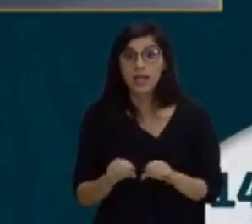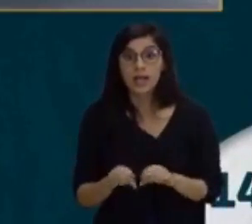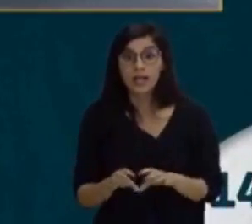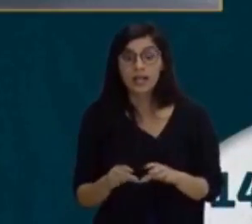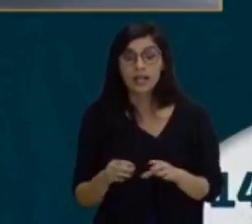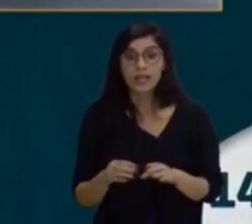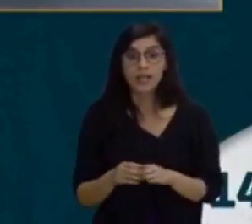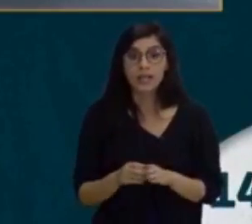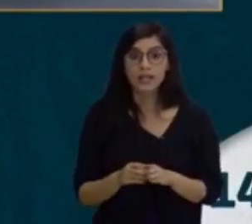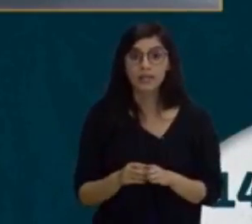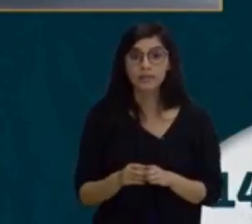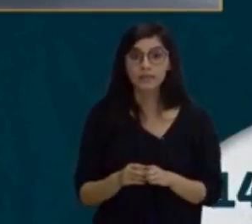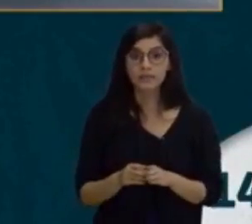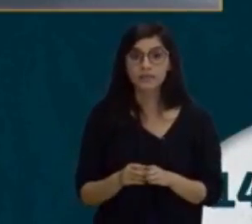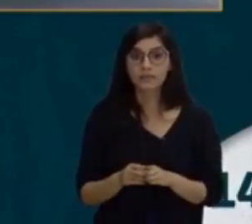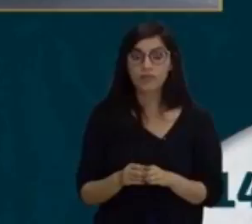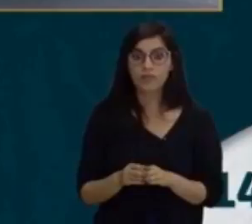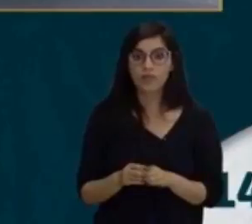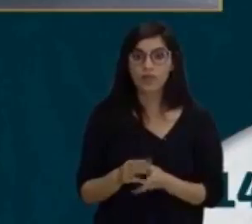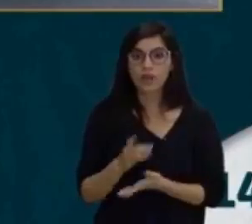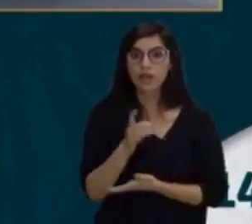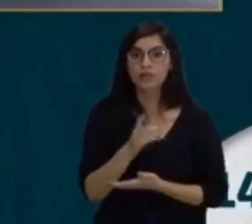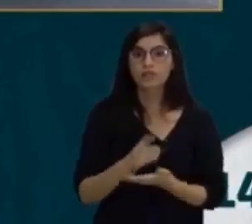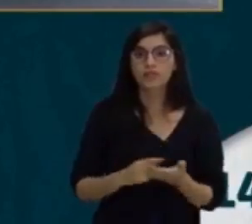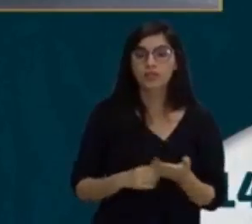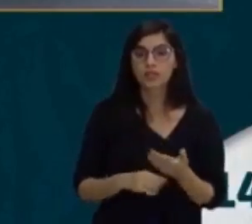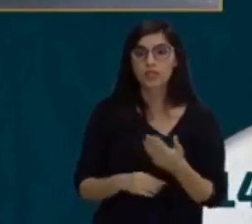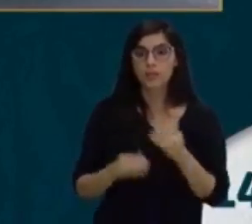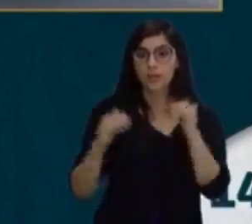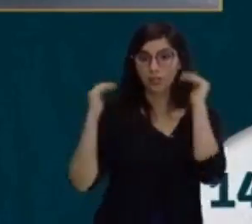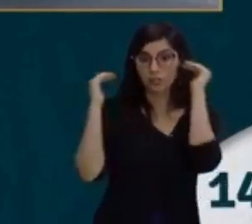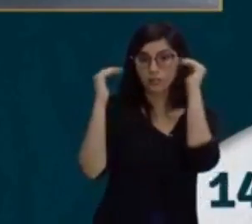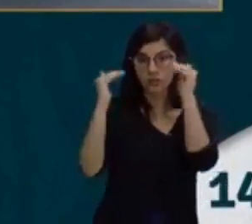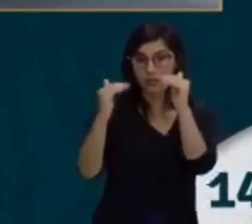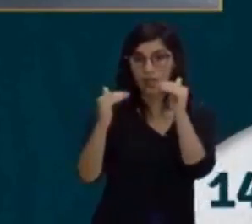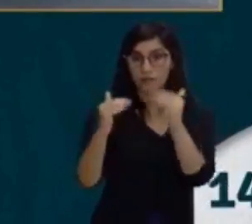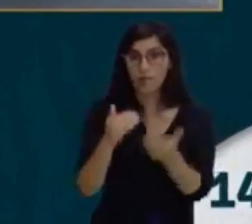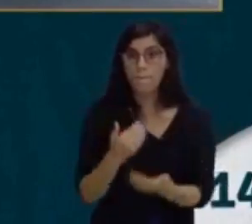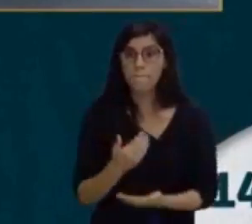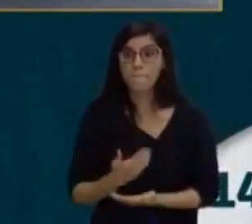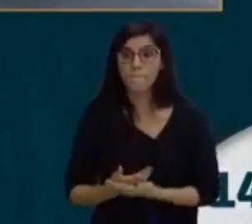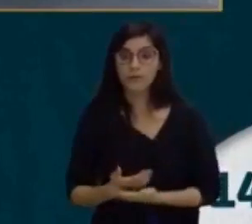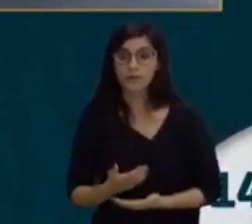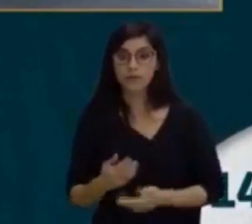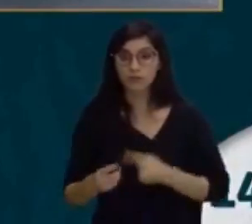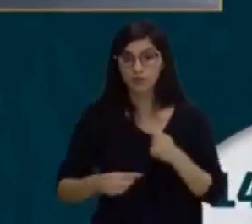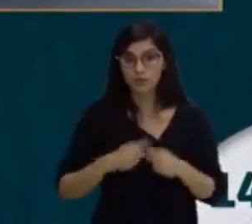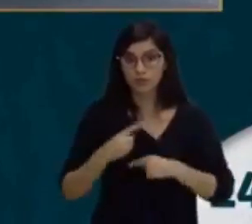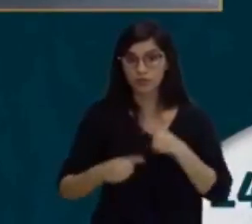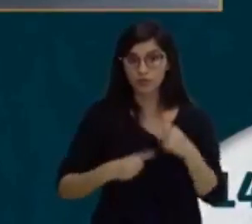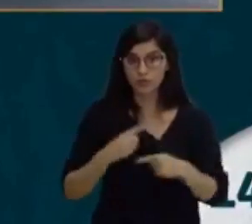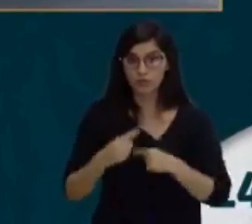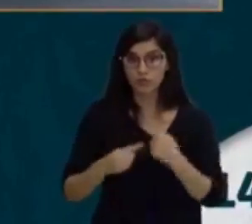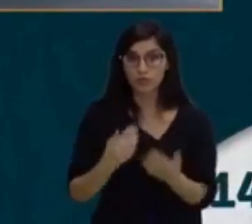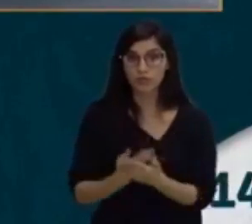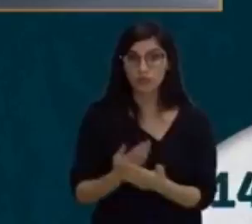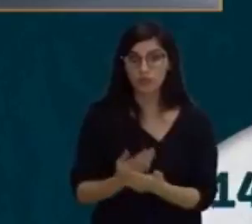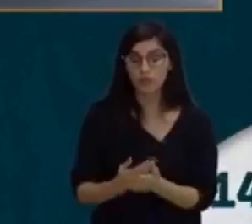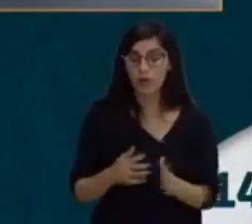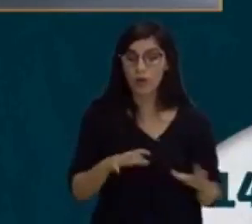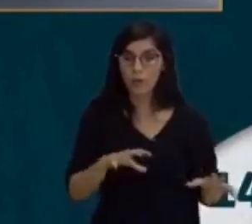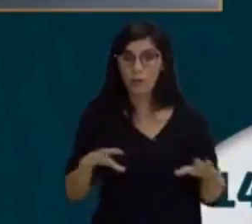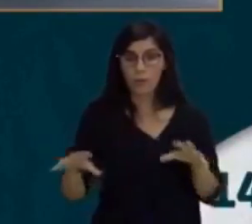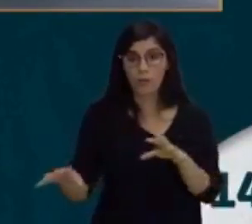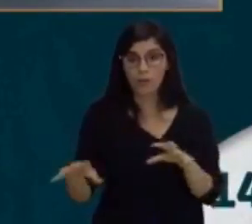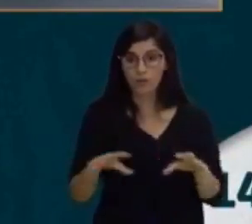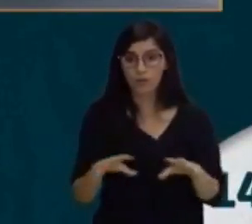dinâmica responsável pelo estudo do movimento. Ou seja, está diretamente